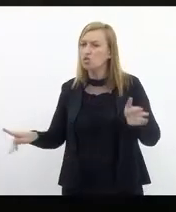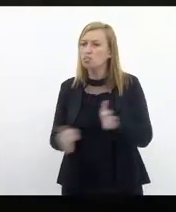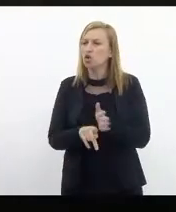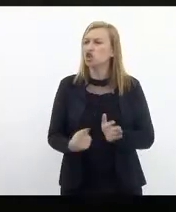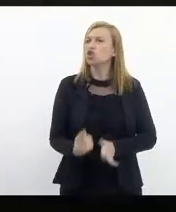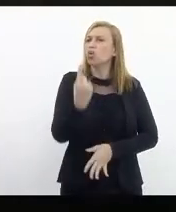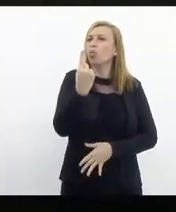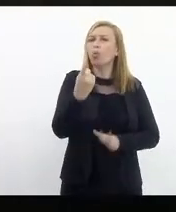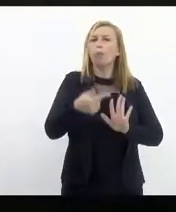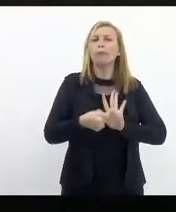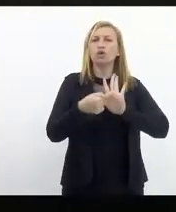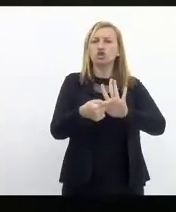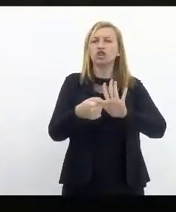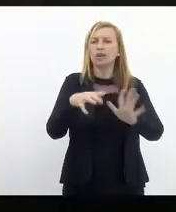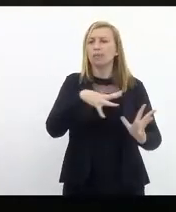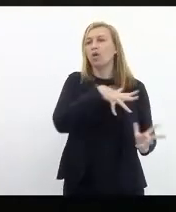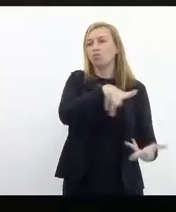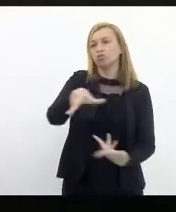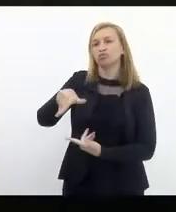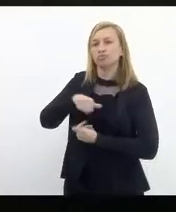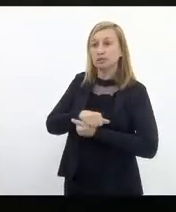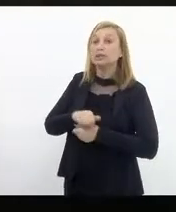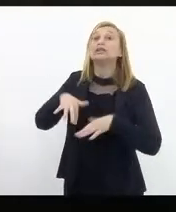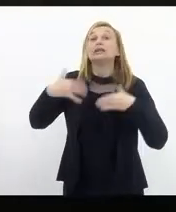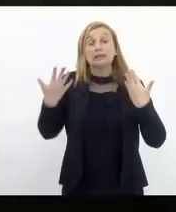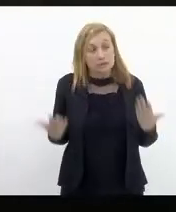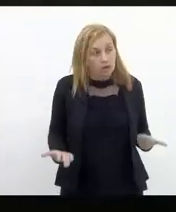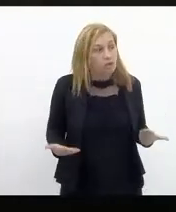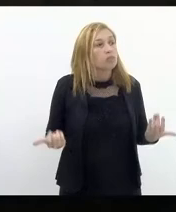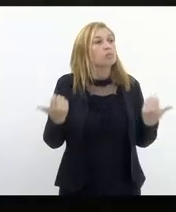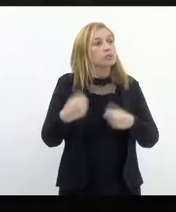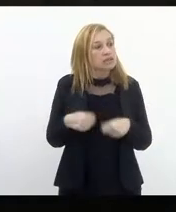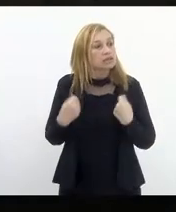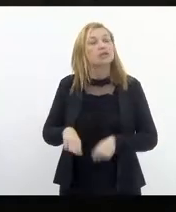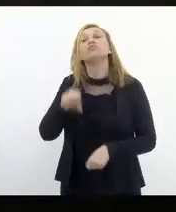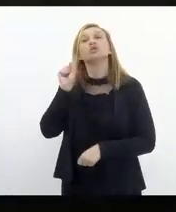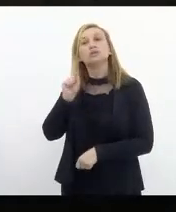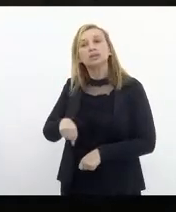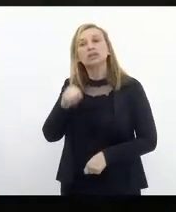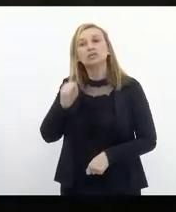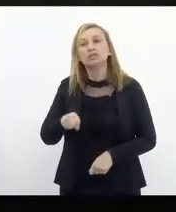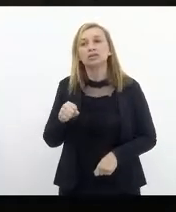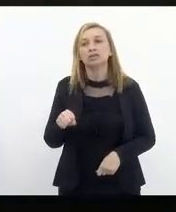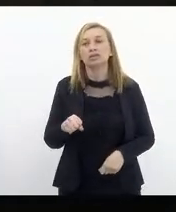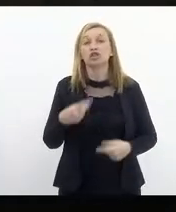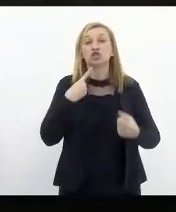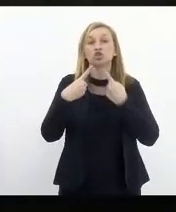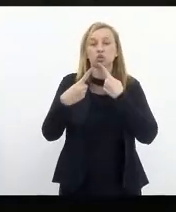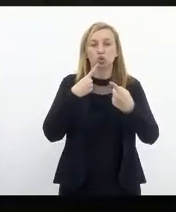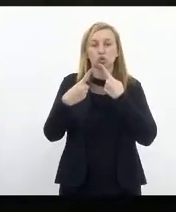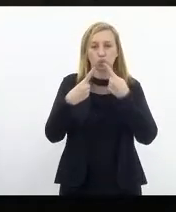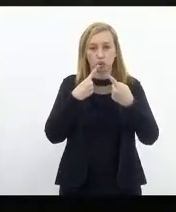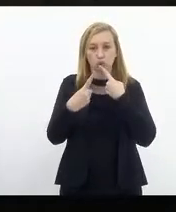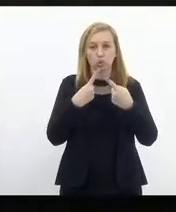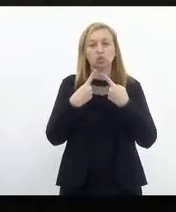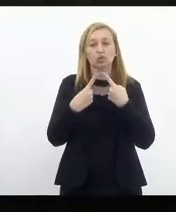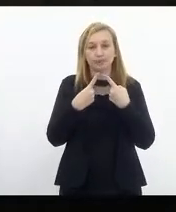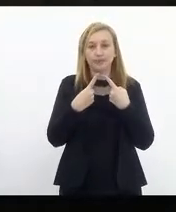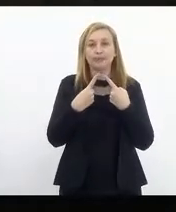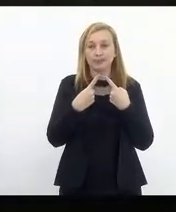para mostrar para a nação. então nós precisamos sim debater e discutir